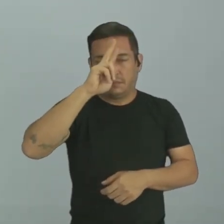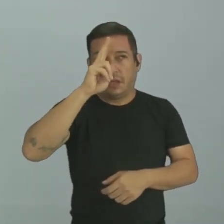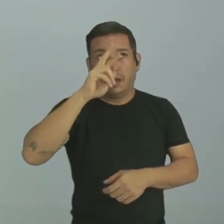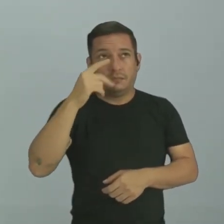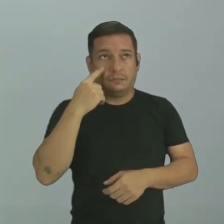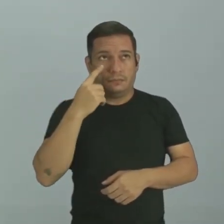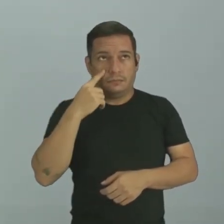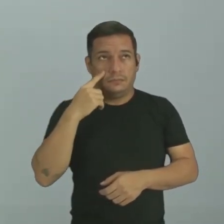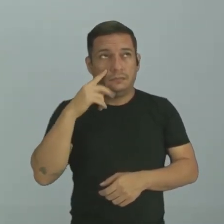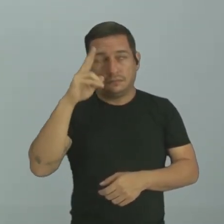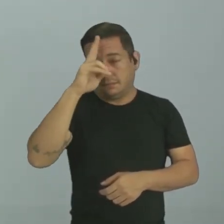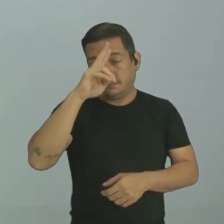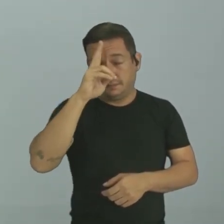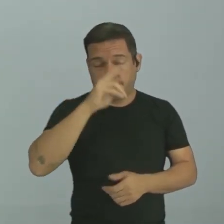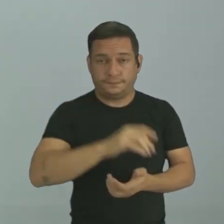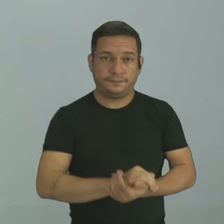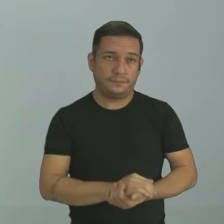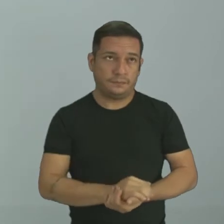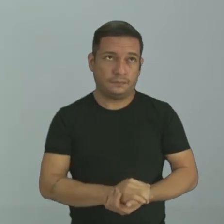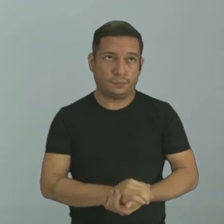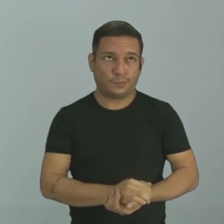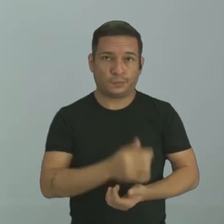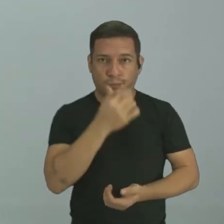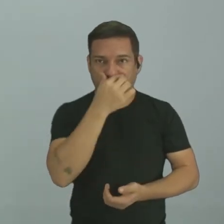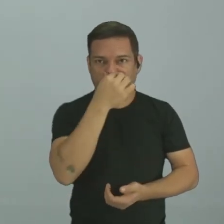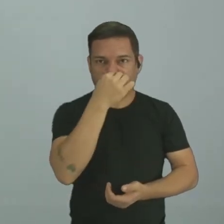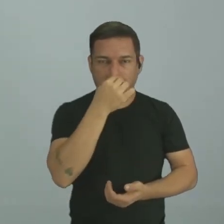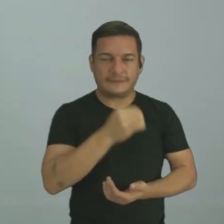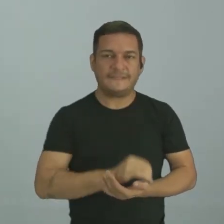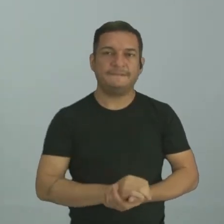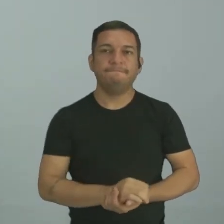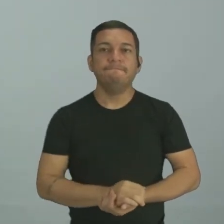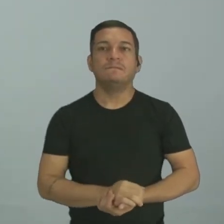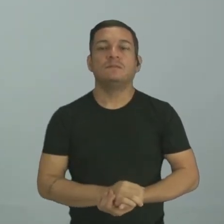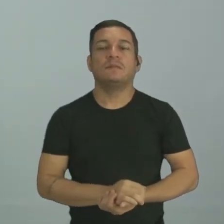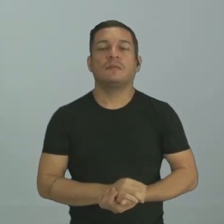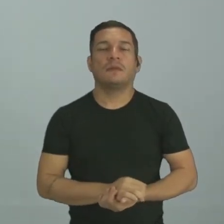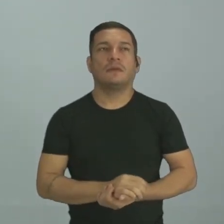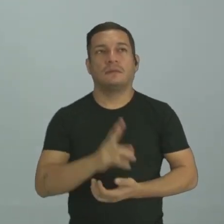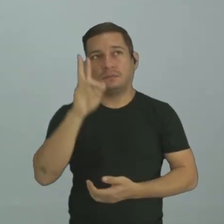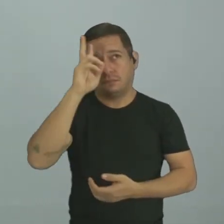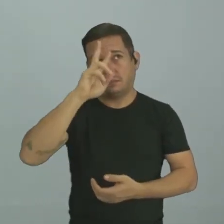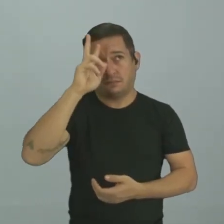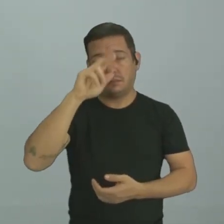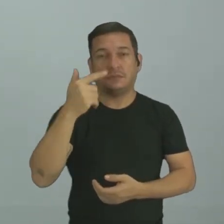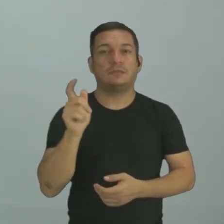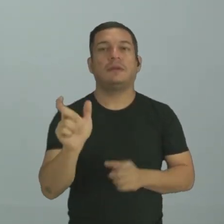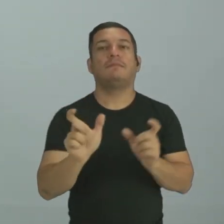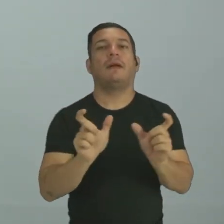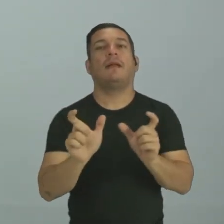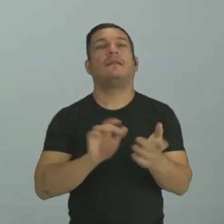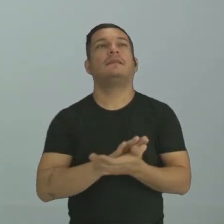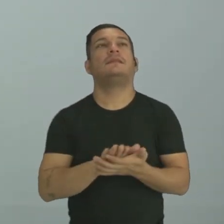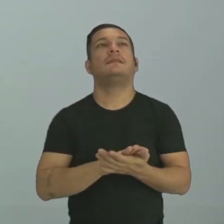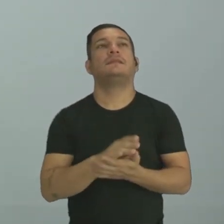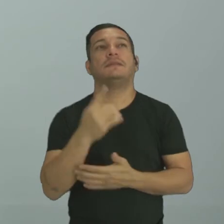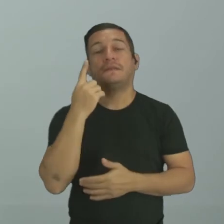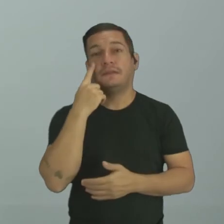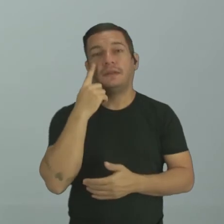Vamos ver qual vai ser a historinha aqui, ó. Ó, mais uma historinha que não tem palavras. Olha aqui, ó.